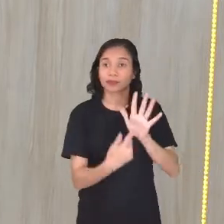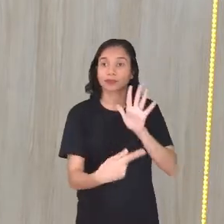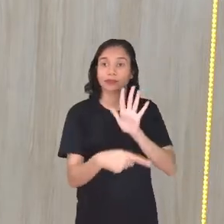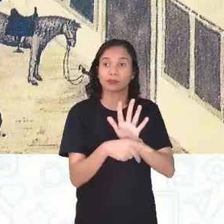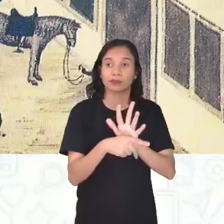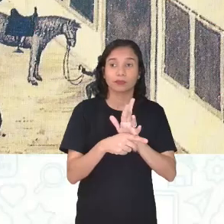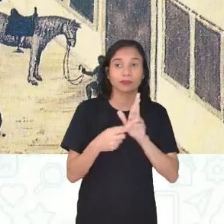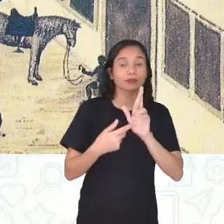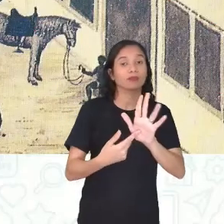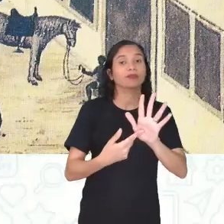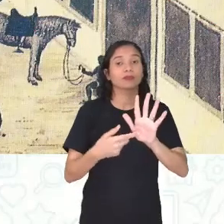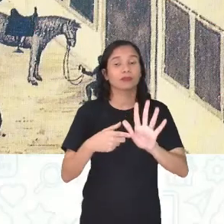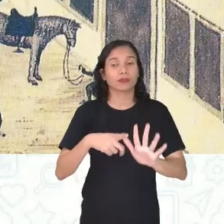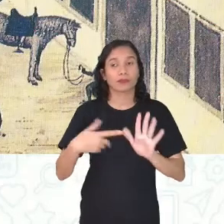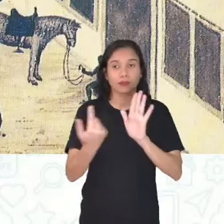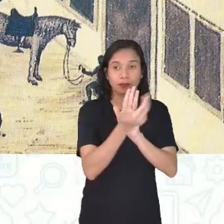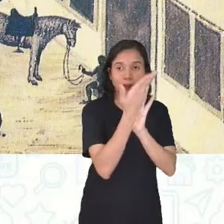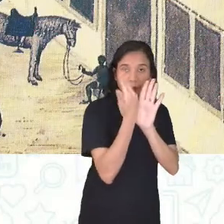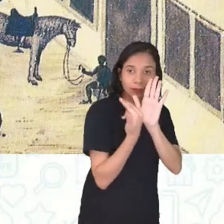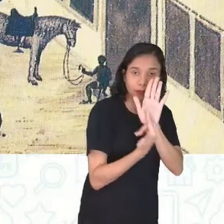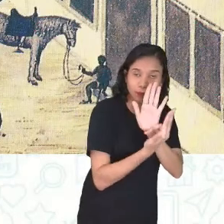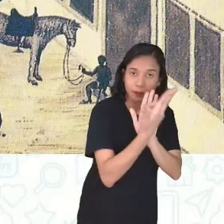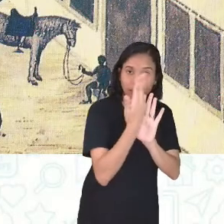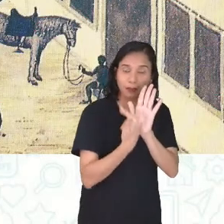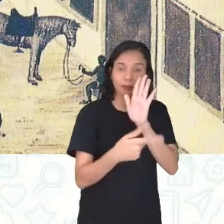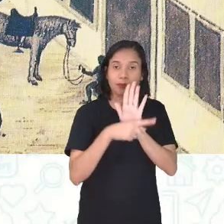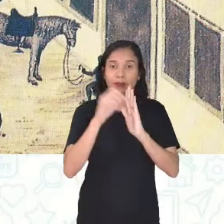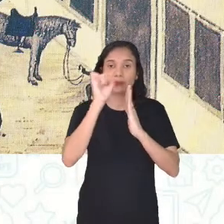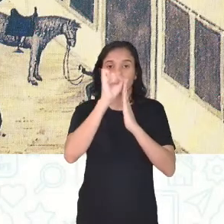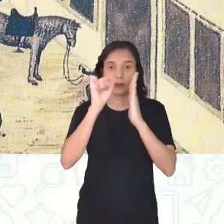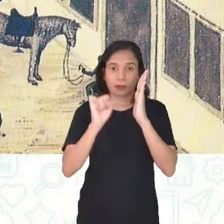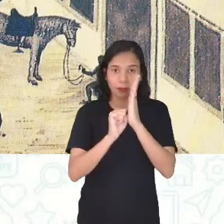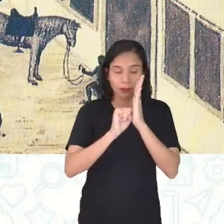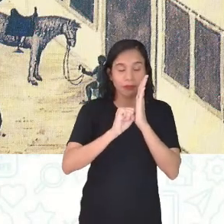representação, uma aquarela, né? Aí do século...